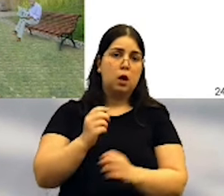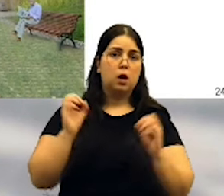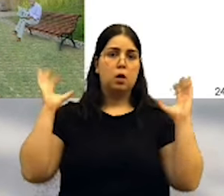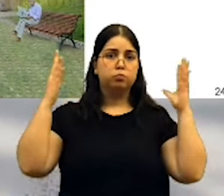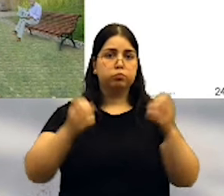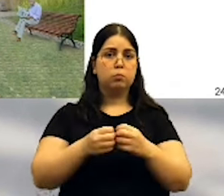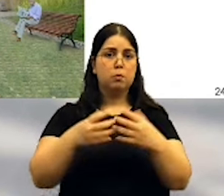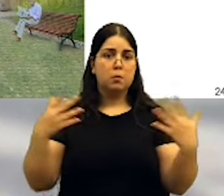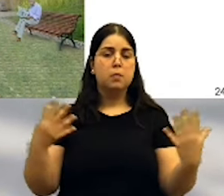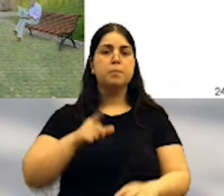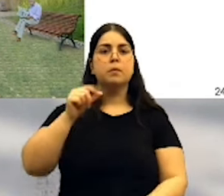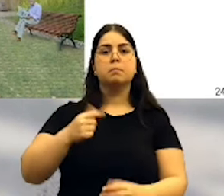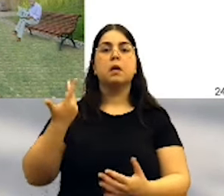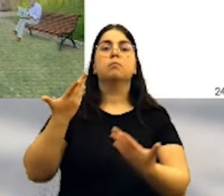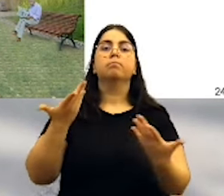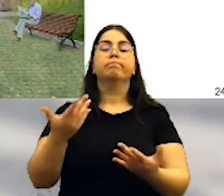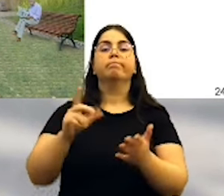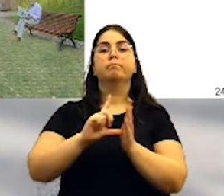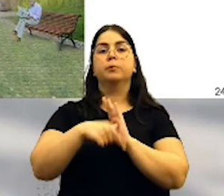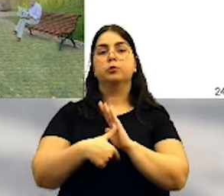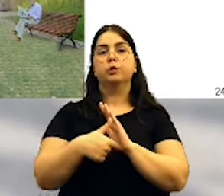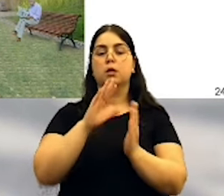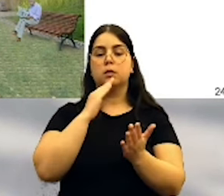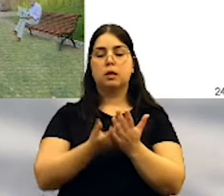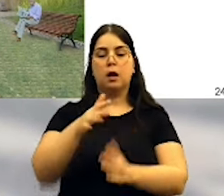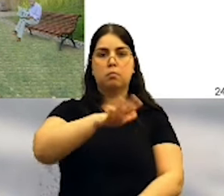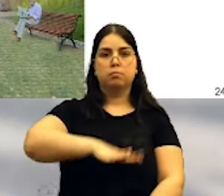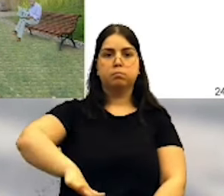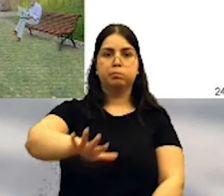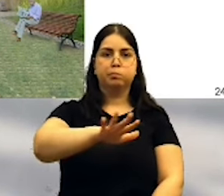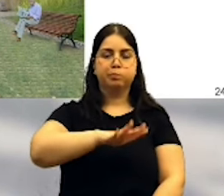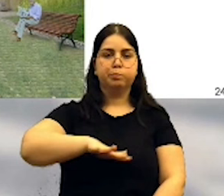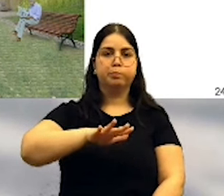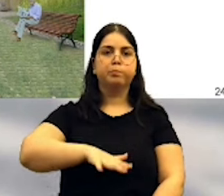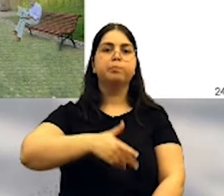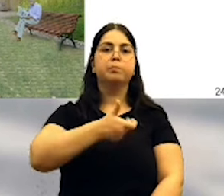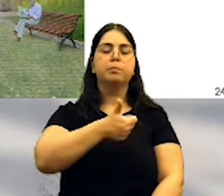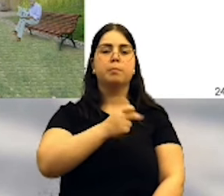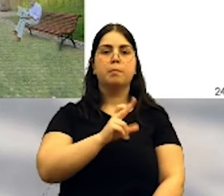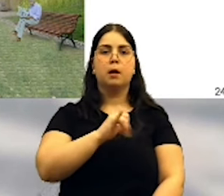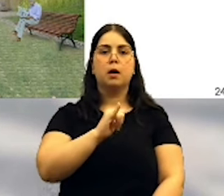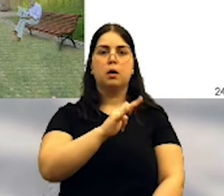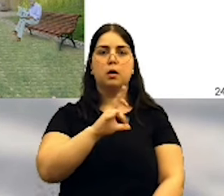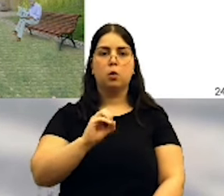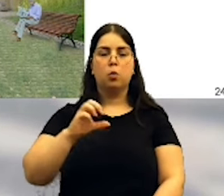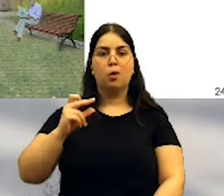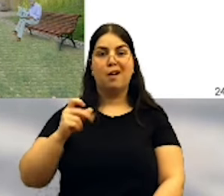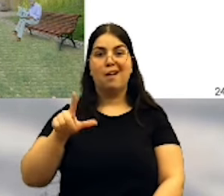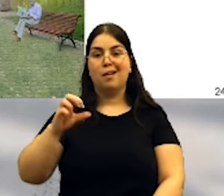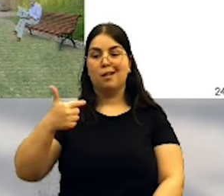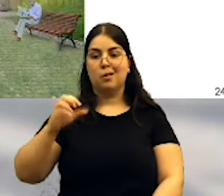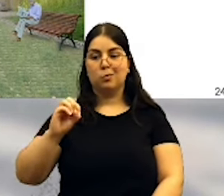A Câmara já dispunha também de um projeto de requalificação do espaço público no bairro Alto, que previa em diversas ruas